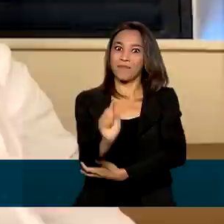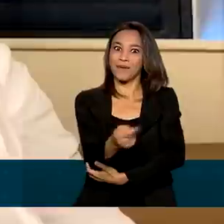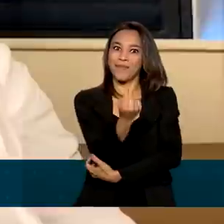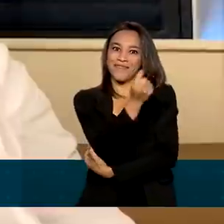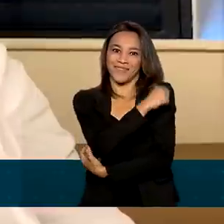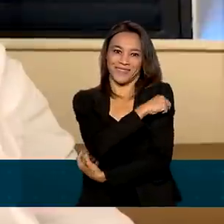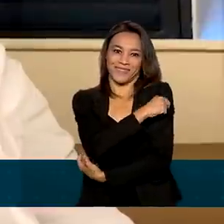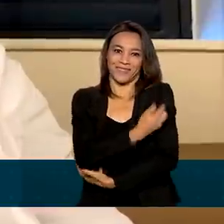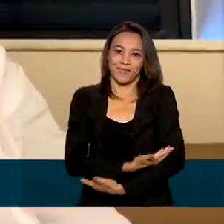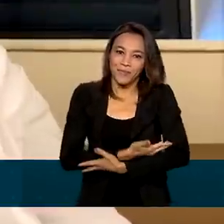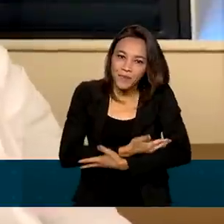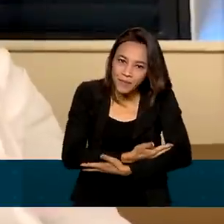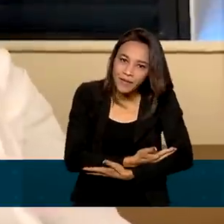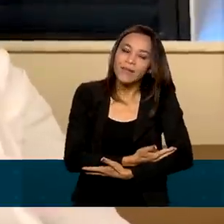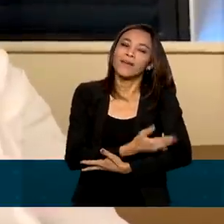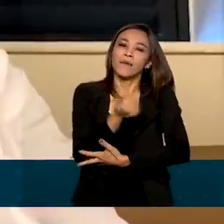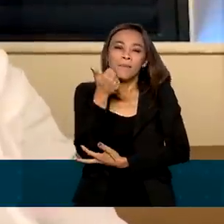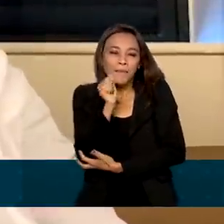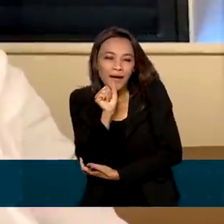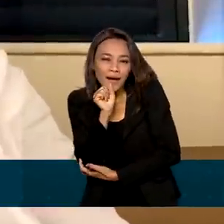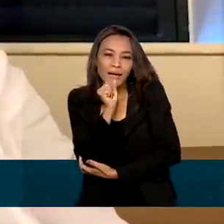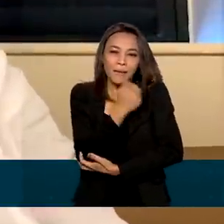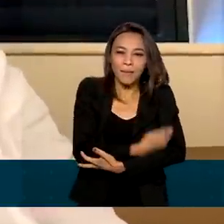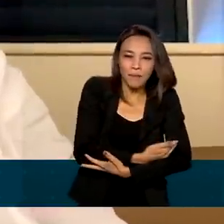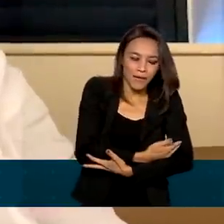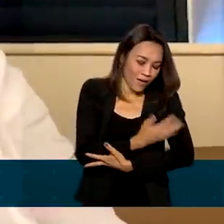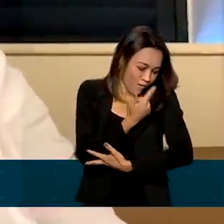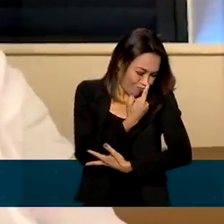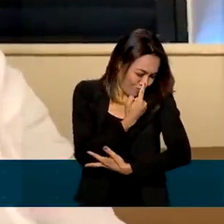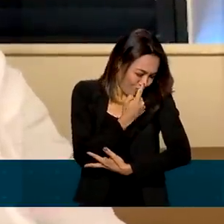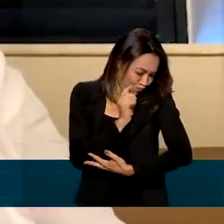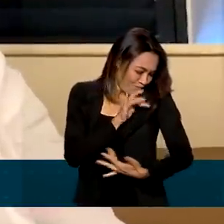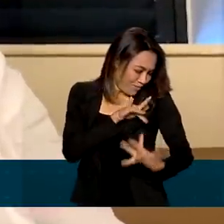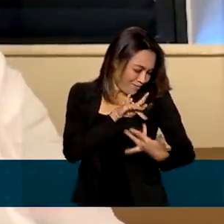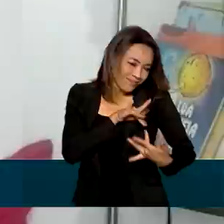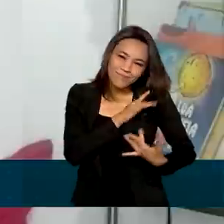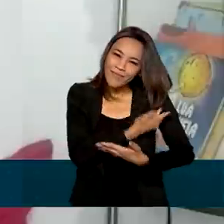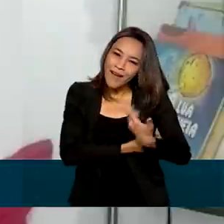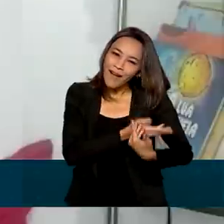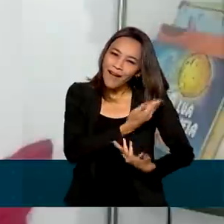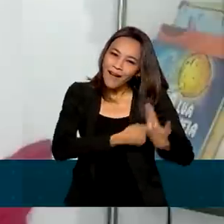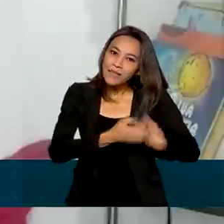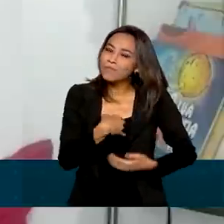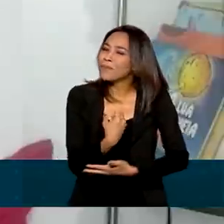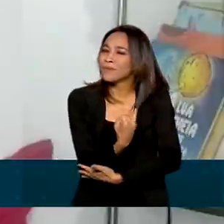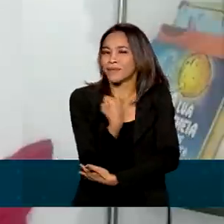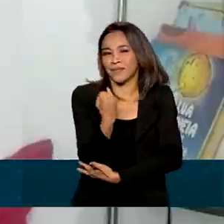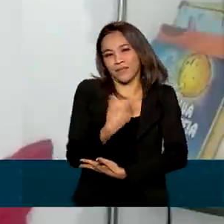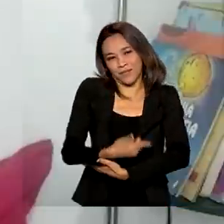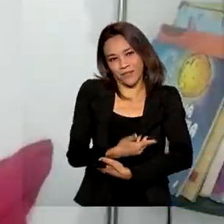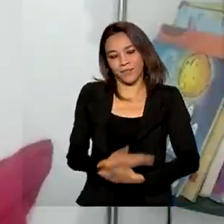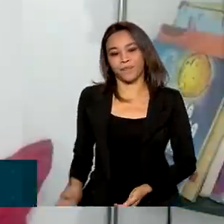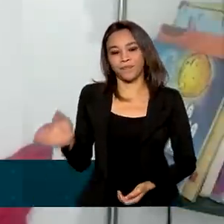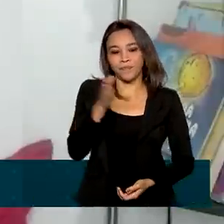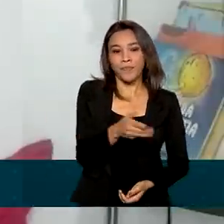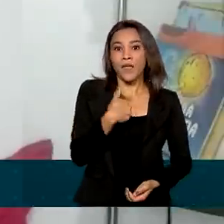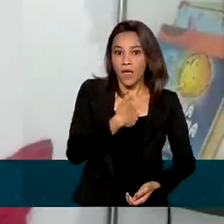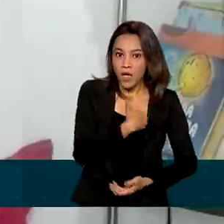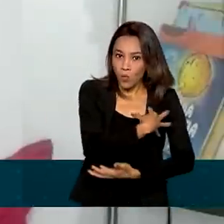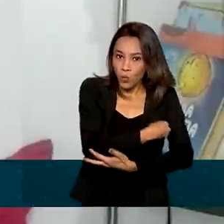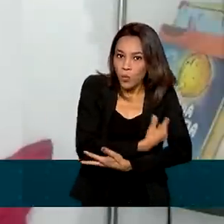bebê. É o contato mãe com o bebê. É muito importante. Eu amamento porque o vínculo que se